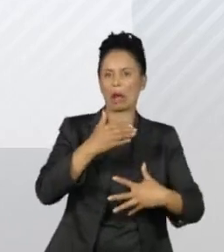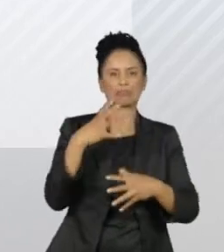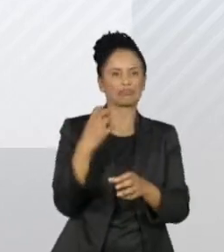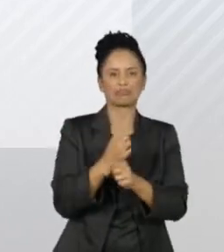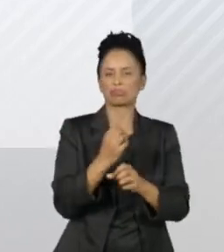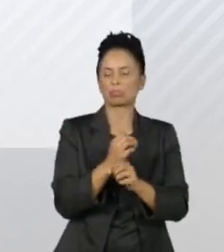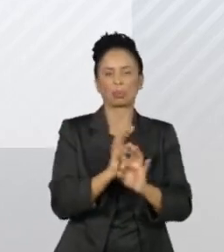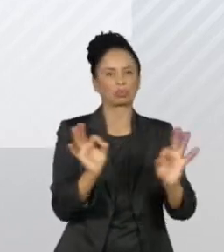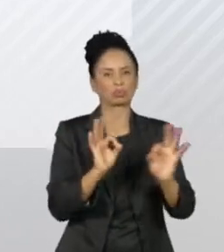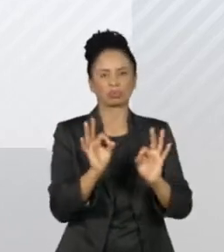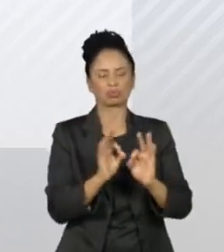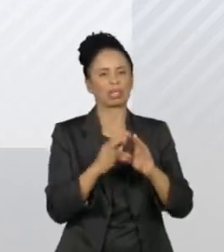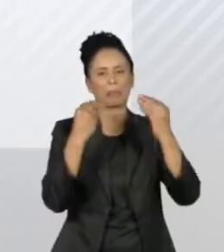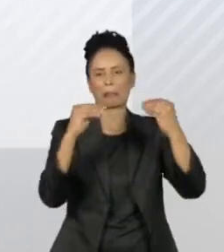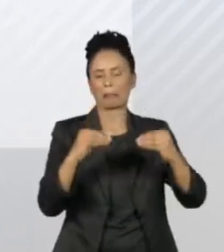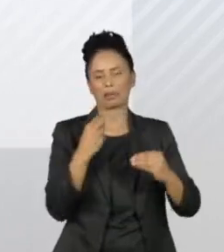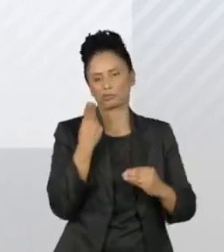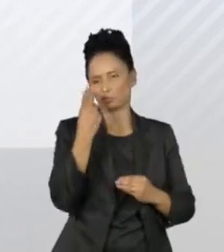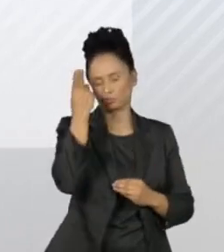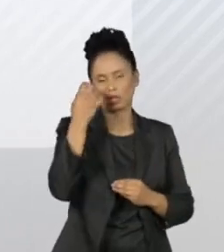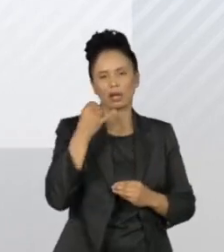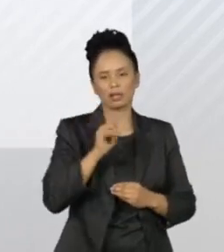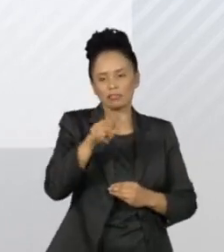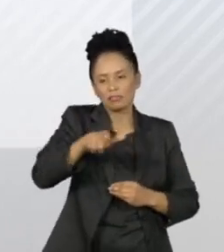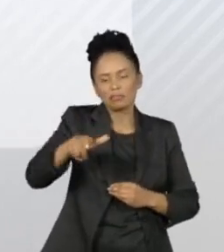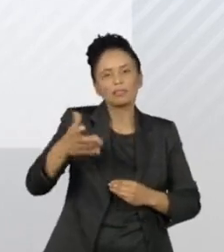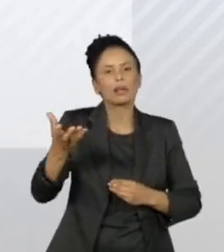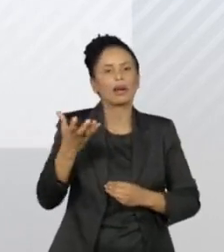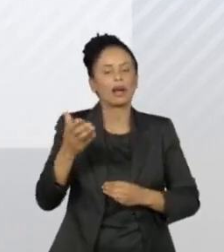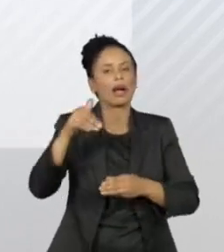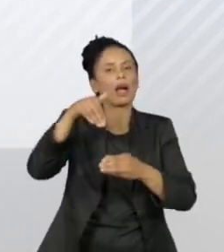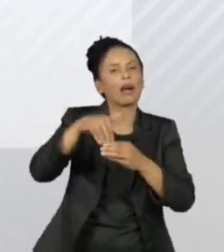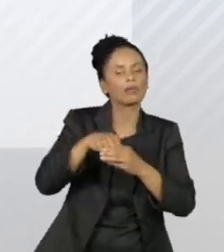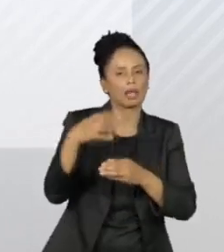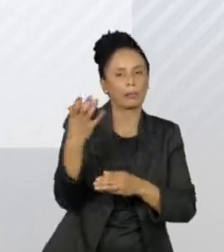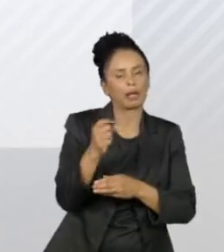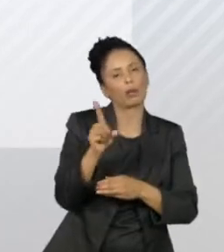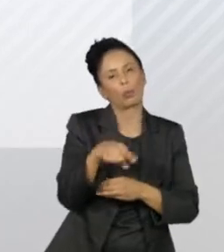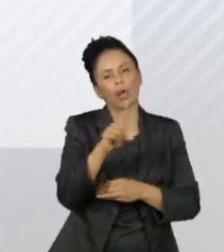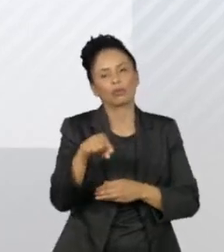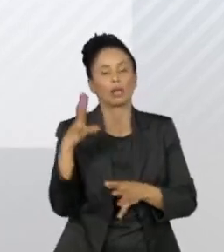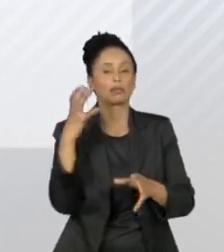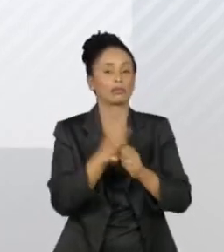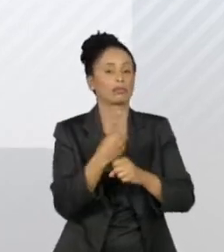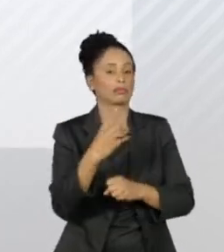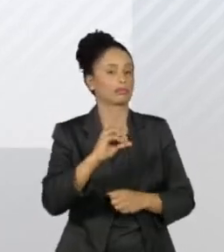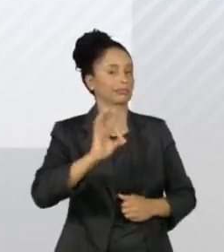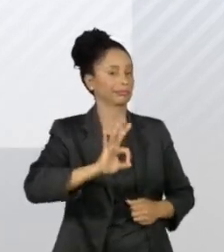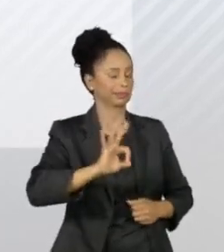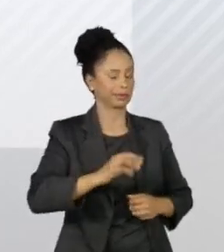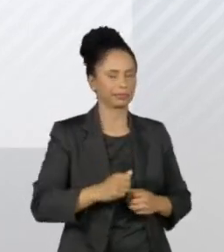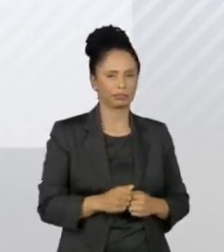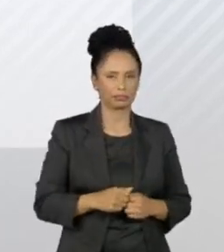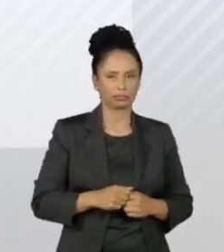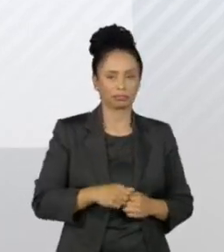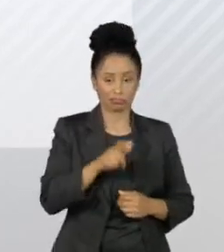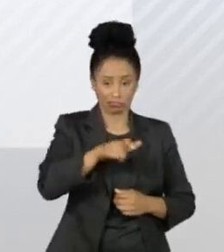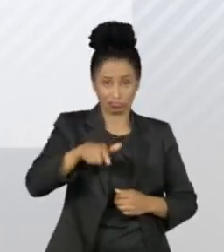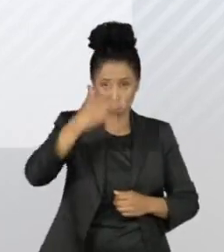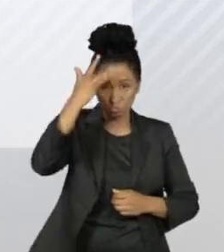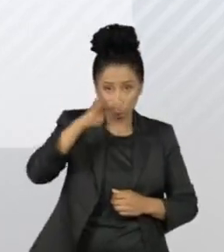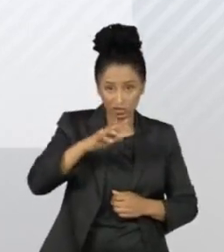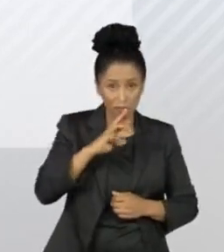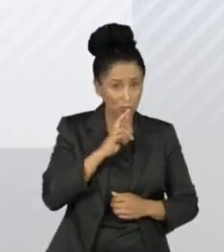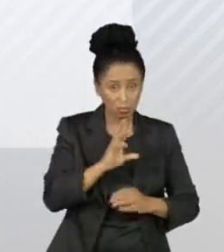para serem registrados. Os que pretendem votar em branco ou anular o voto somam 10%. Não sabem ou não